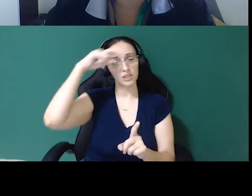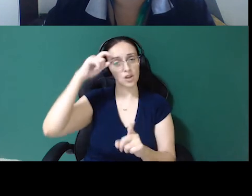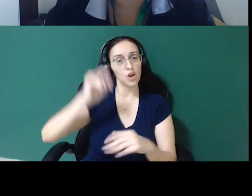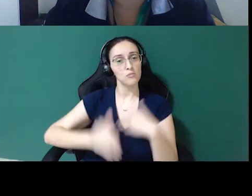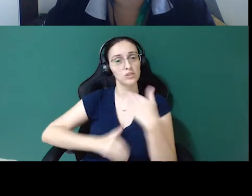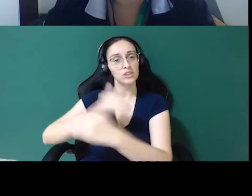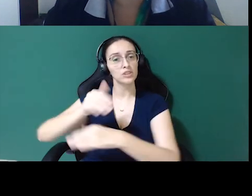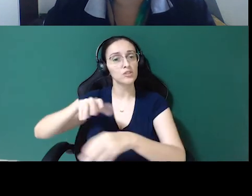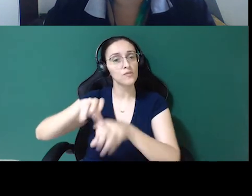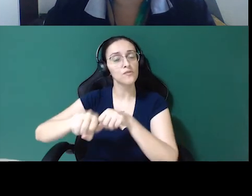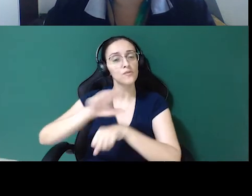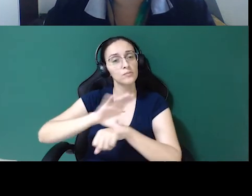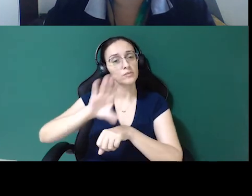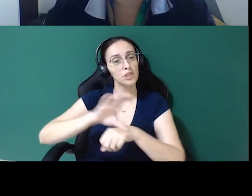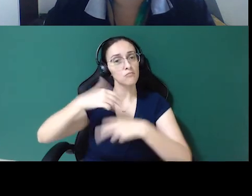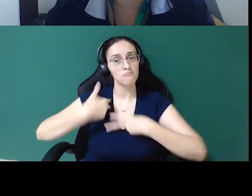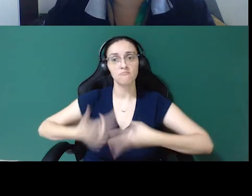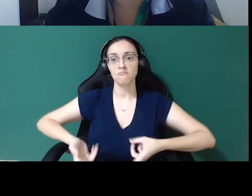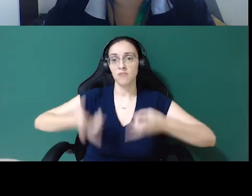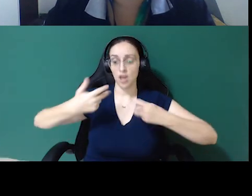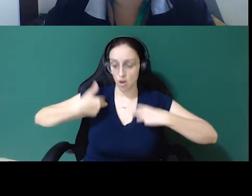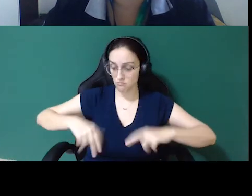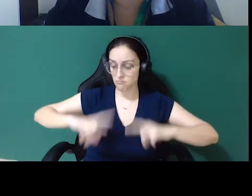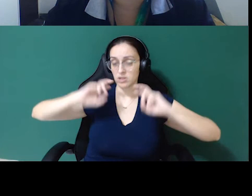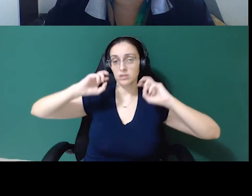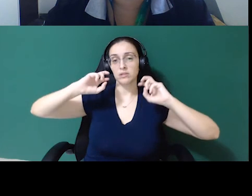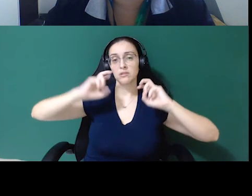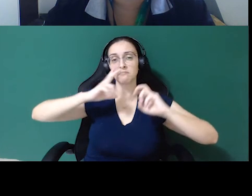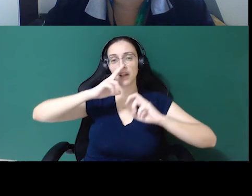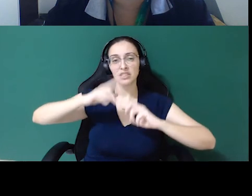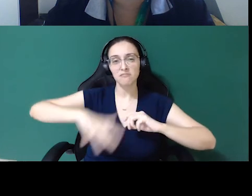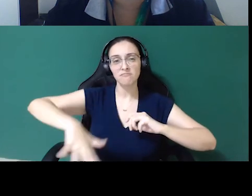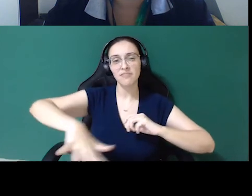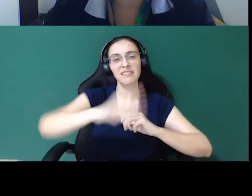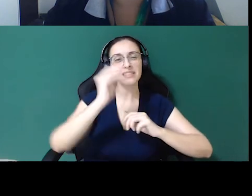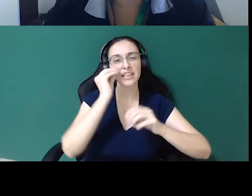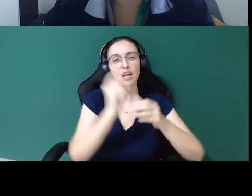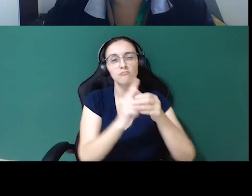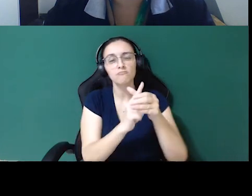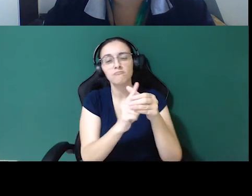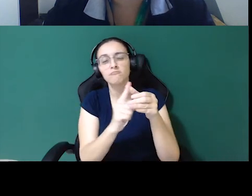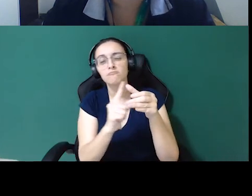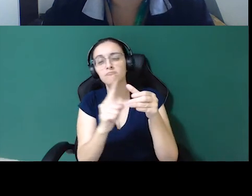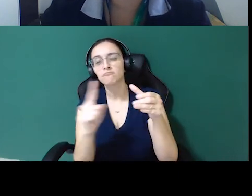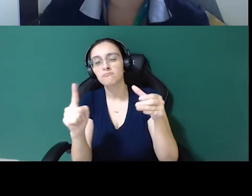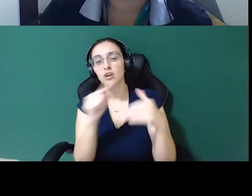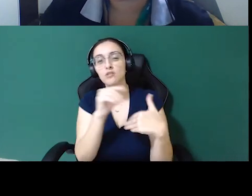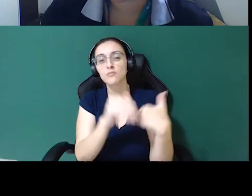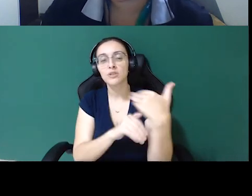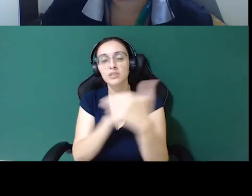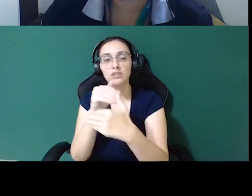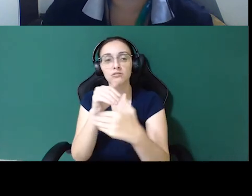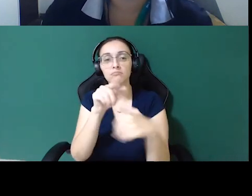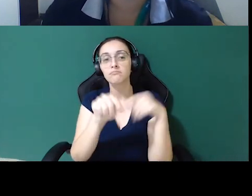processo de formação e percebo quanto o mercado tenta sutilmente nos excluir do processo, tanto o seletivo quanto o de